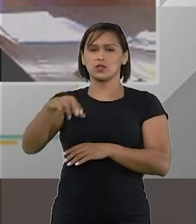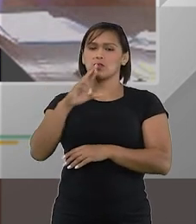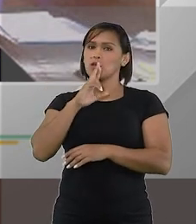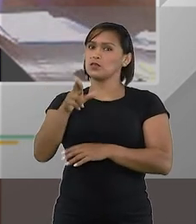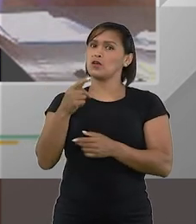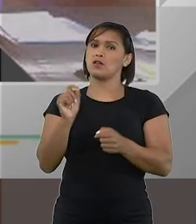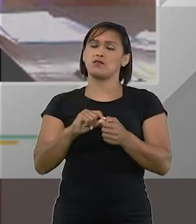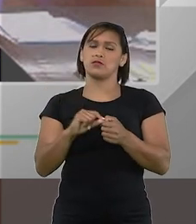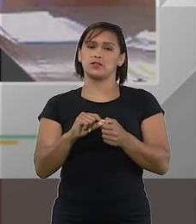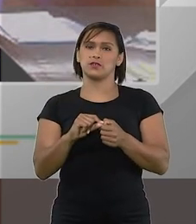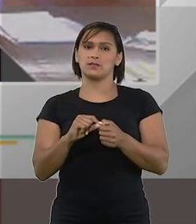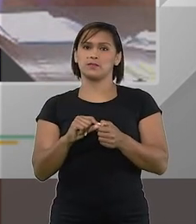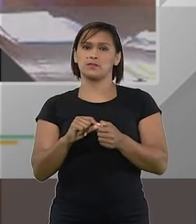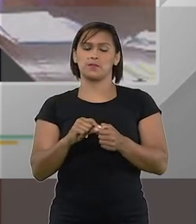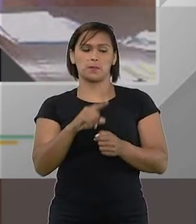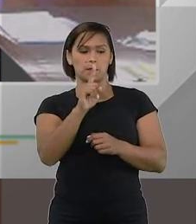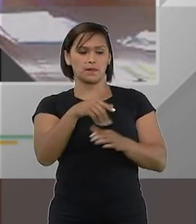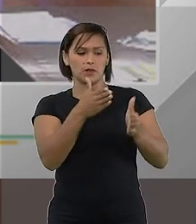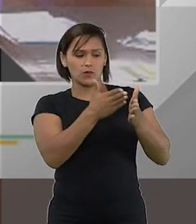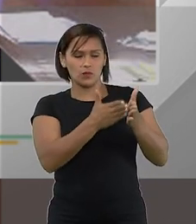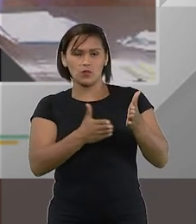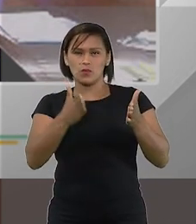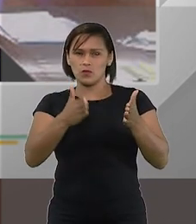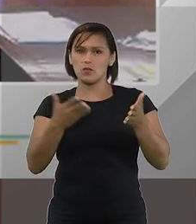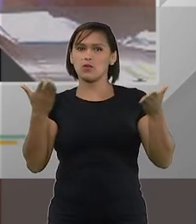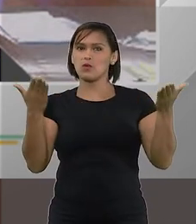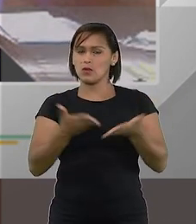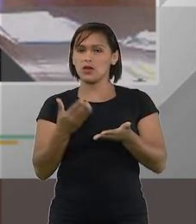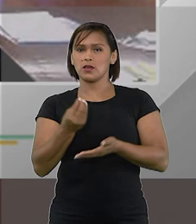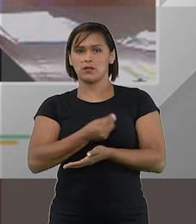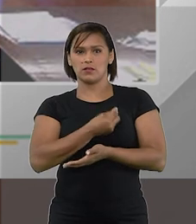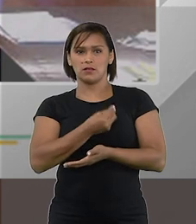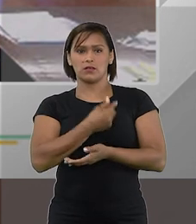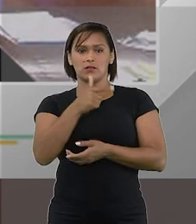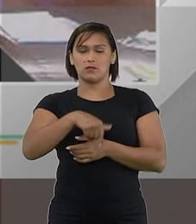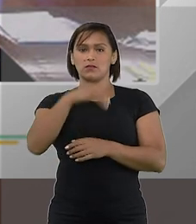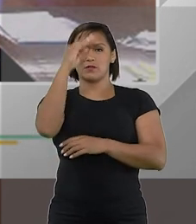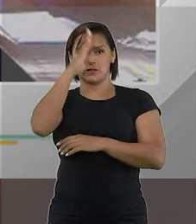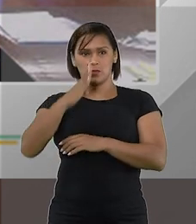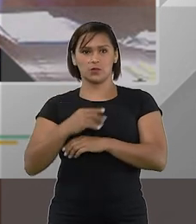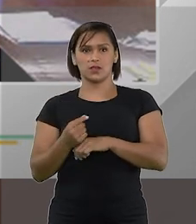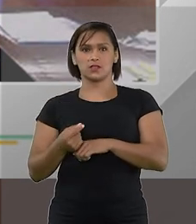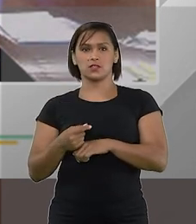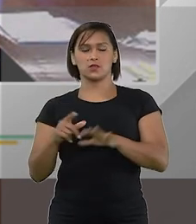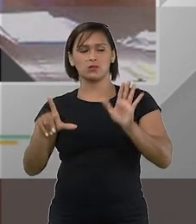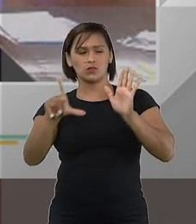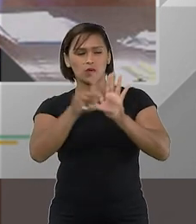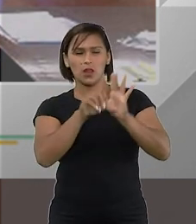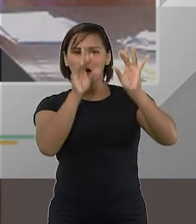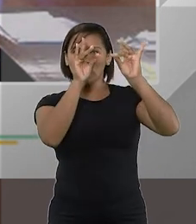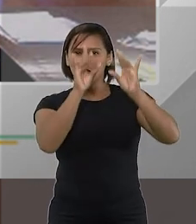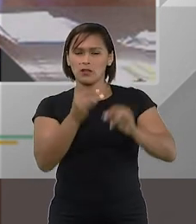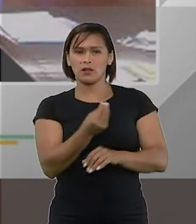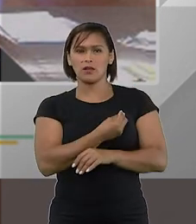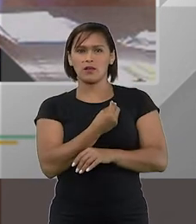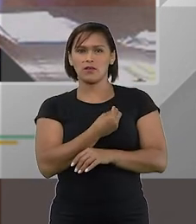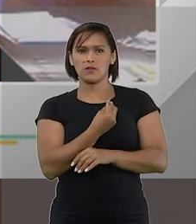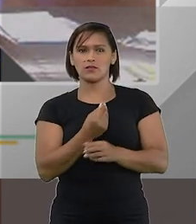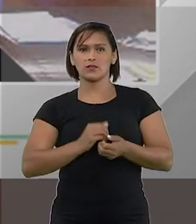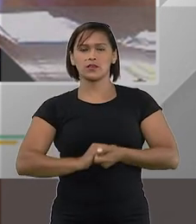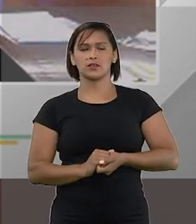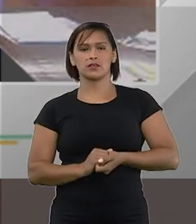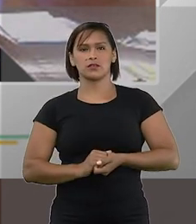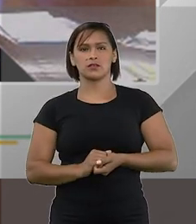resolvem o que vão fazer com isso no estágio atual que vivemos e num período tão delicado da vida